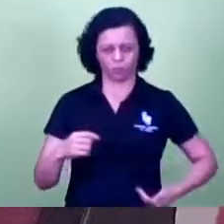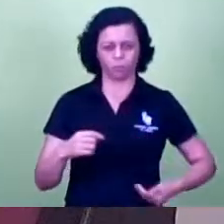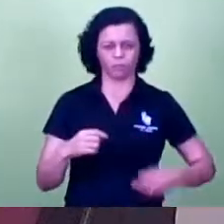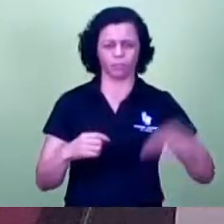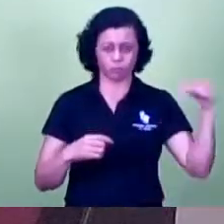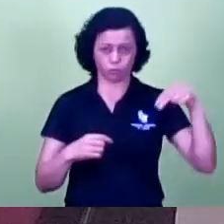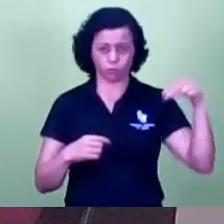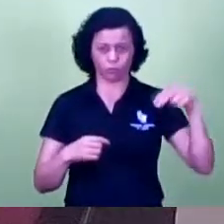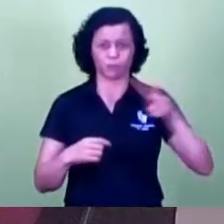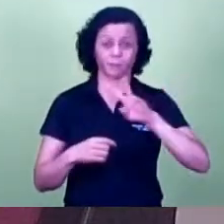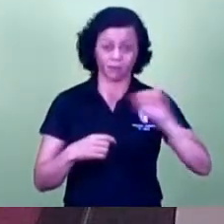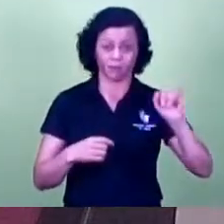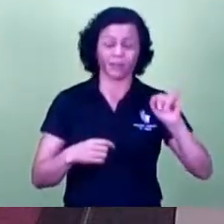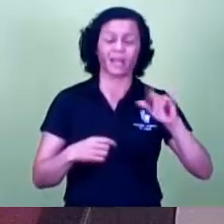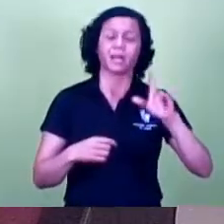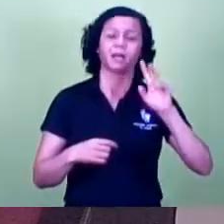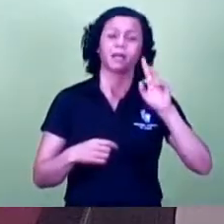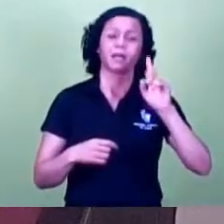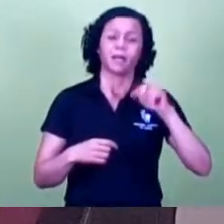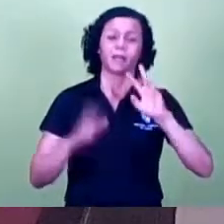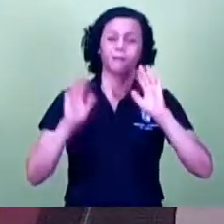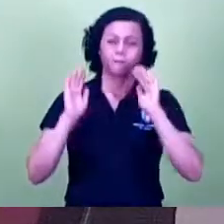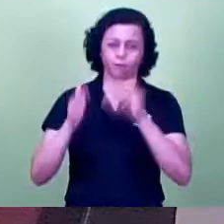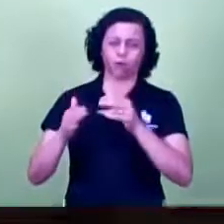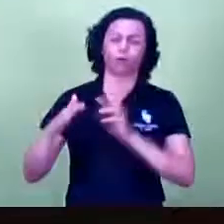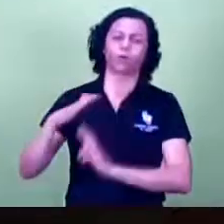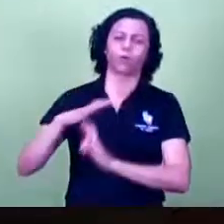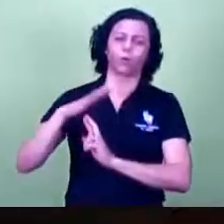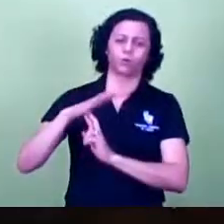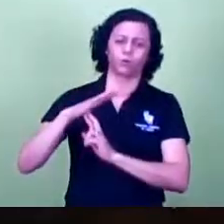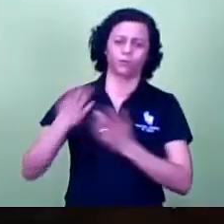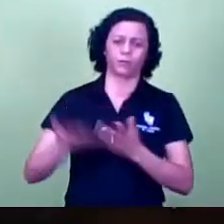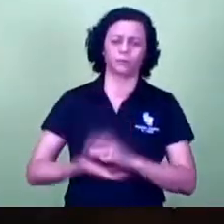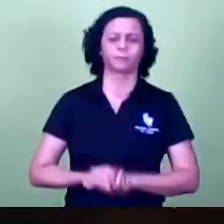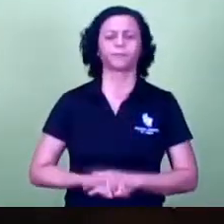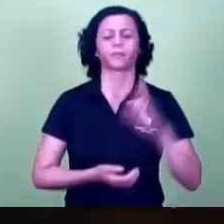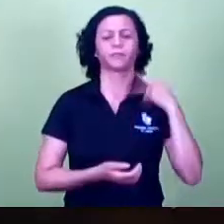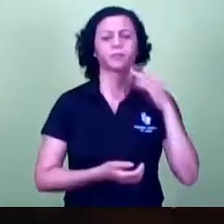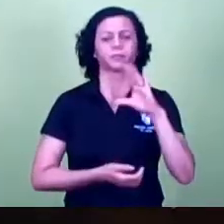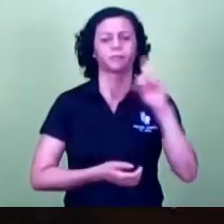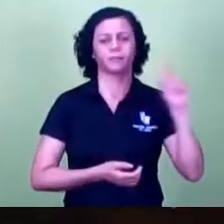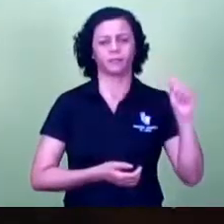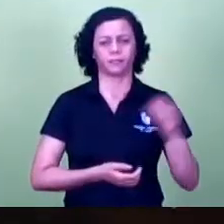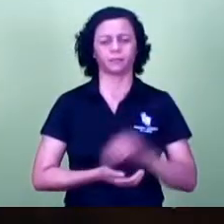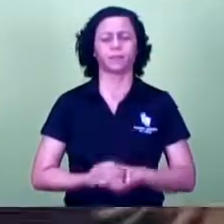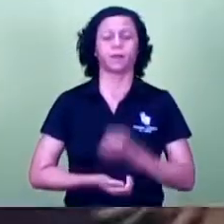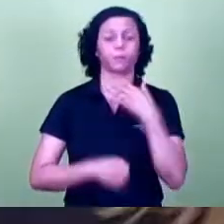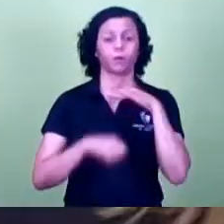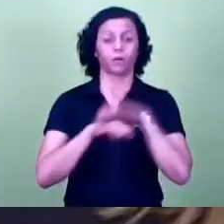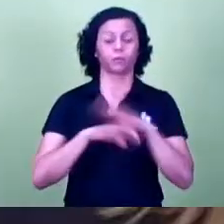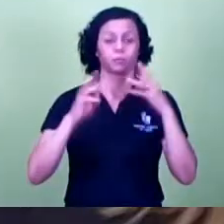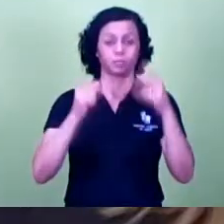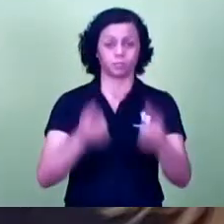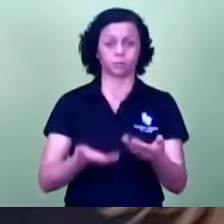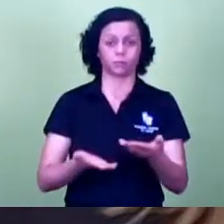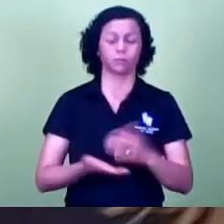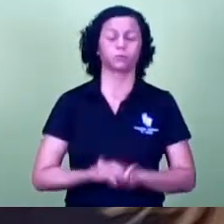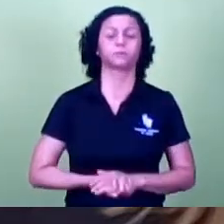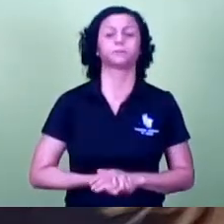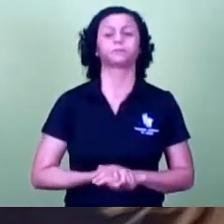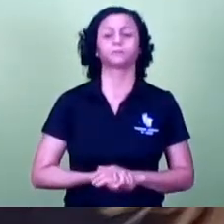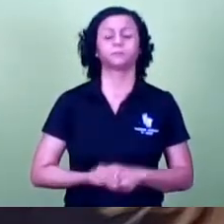rodoviária pela ordem vereadora Cida Oliveira então boa noite a todos talvez eu